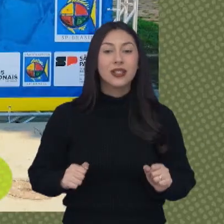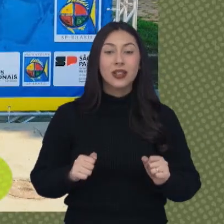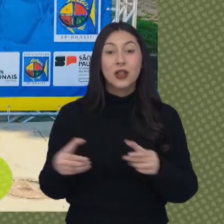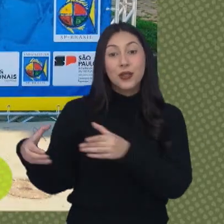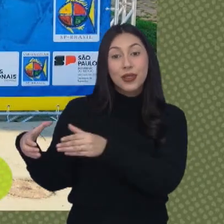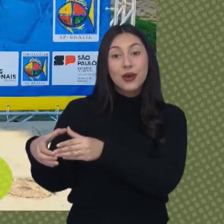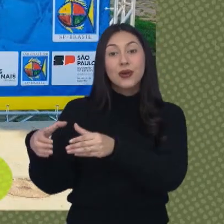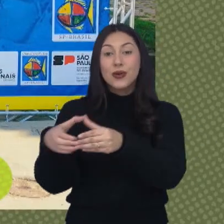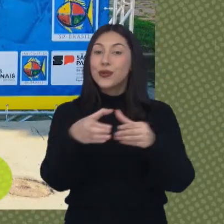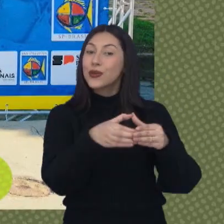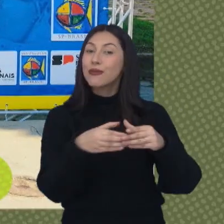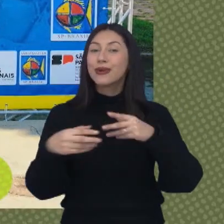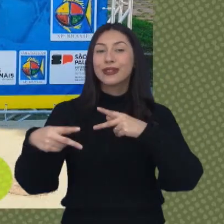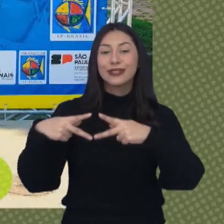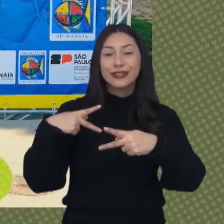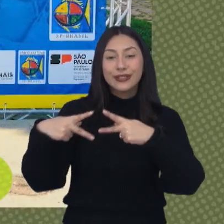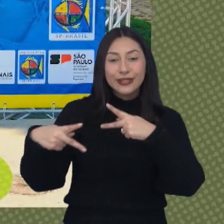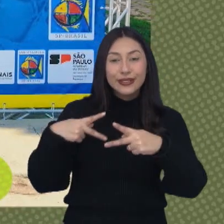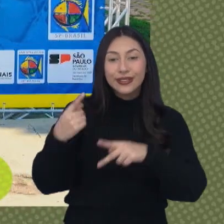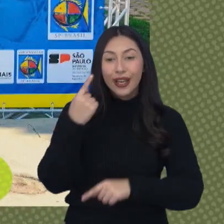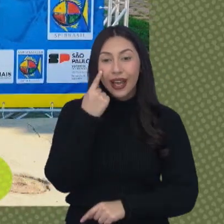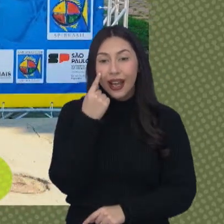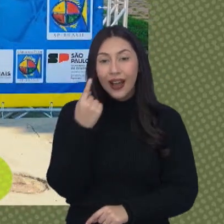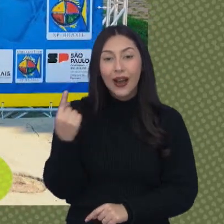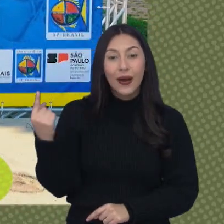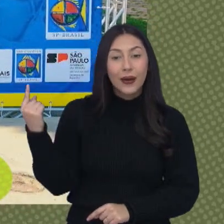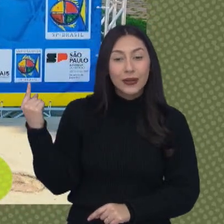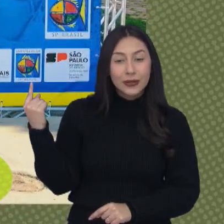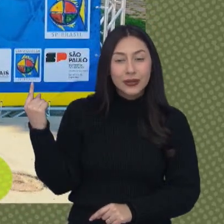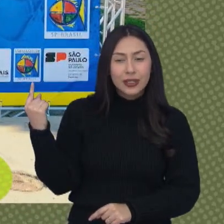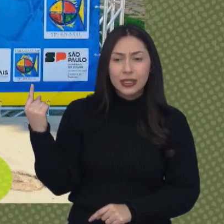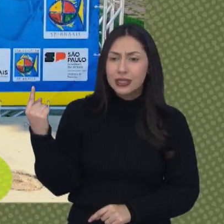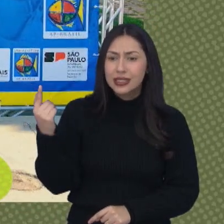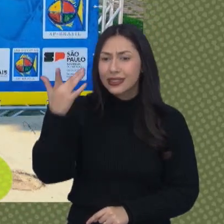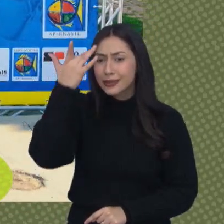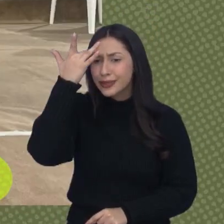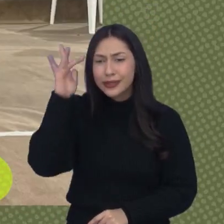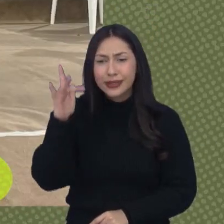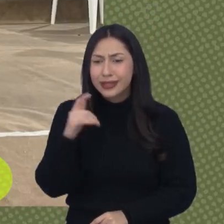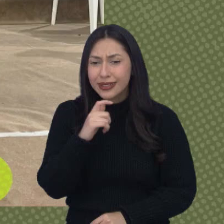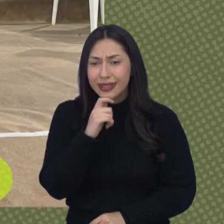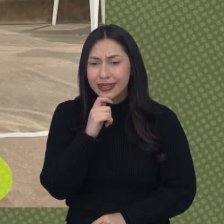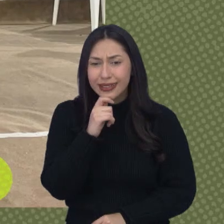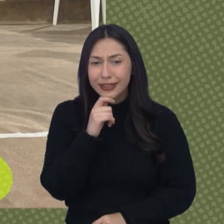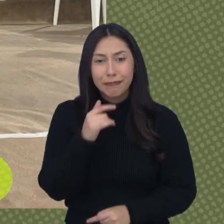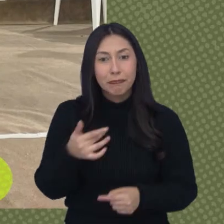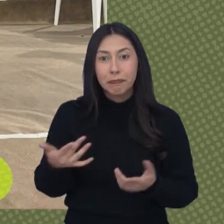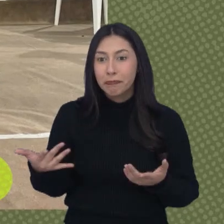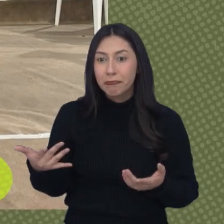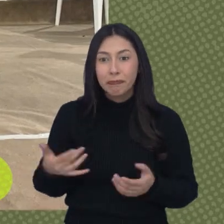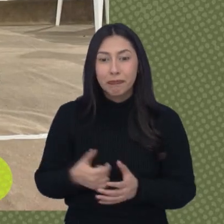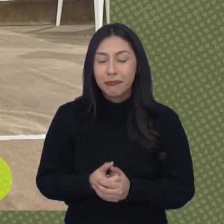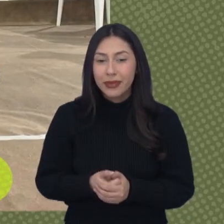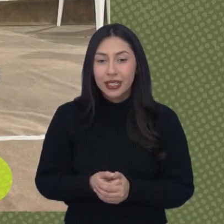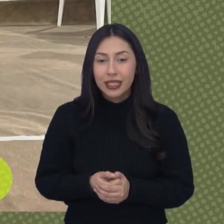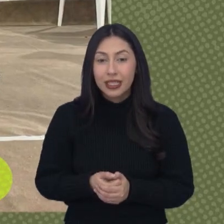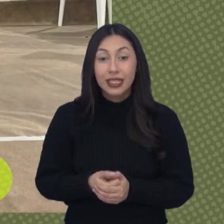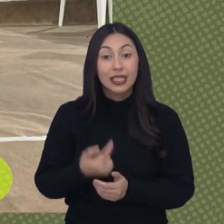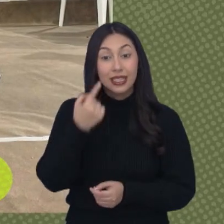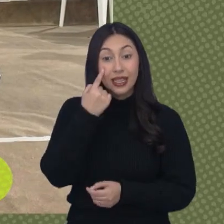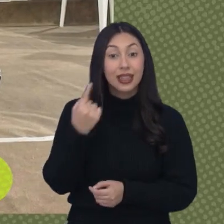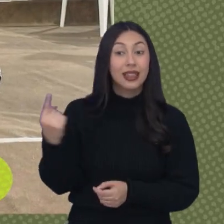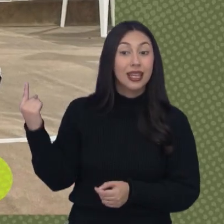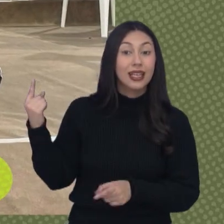equipes de São José dos Campos. Olha aí, pessoal, confesso que eu não sei quem são esses, de que modalidade são. Outra